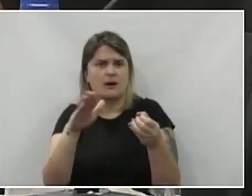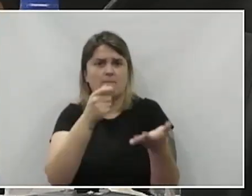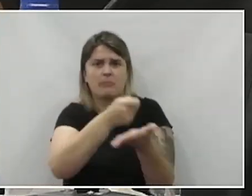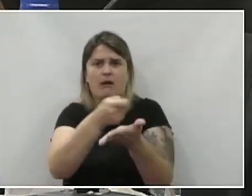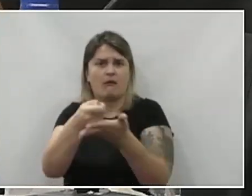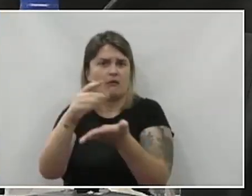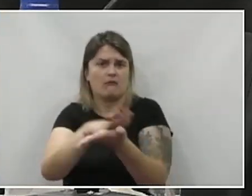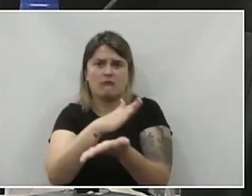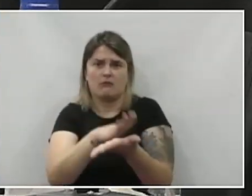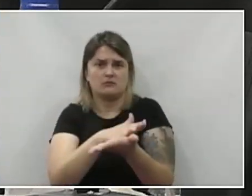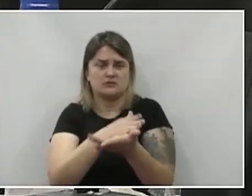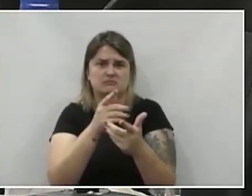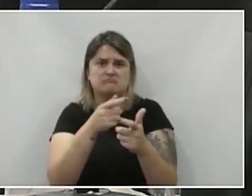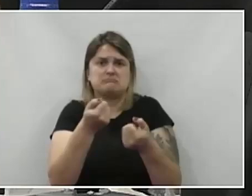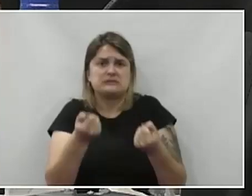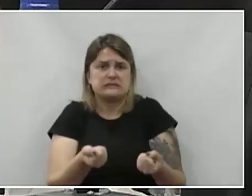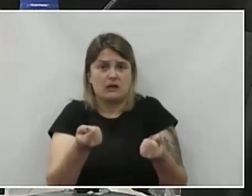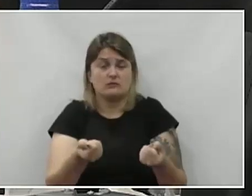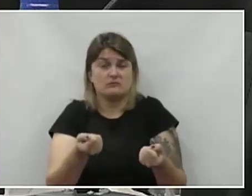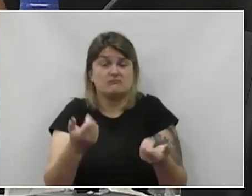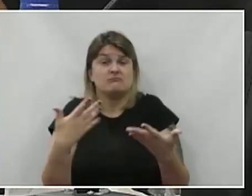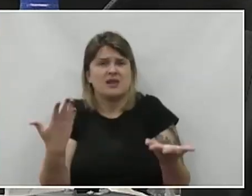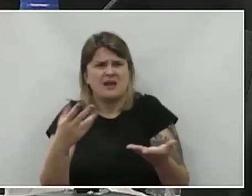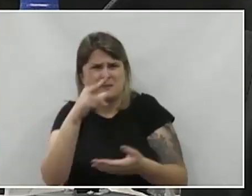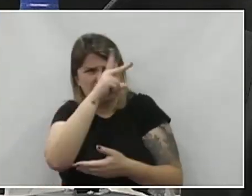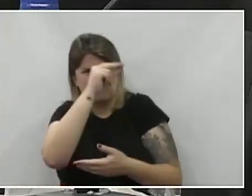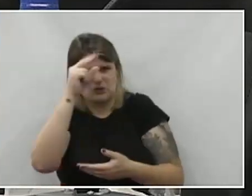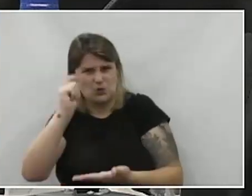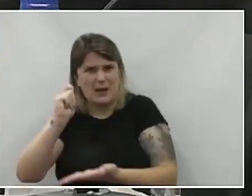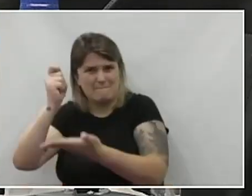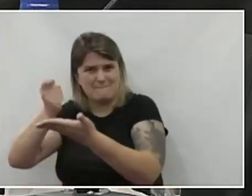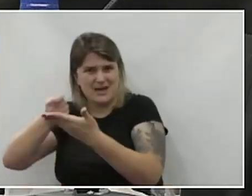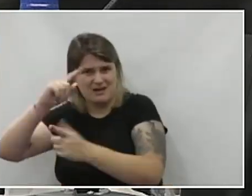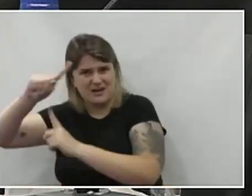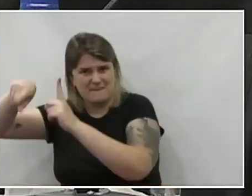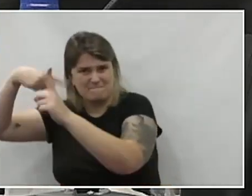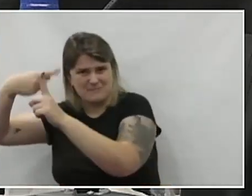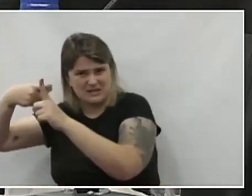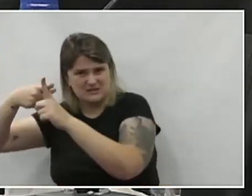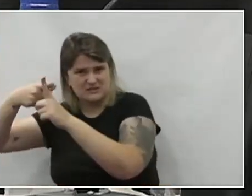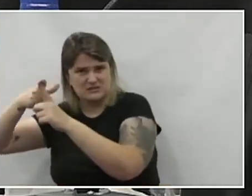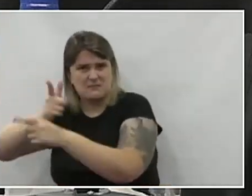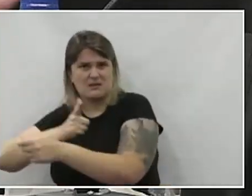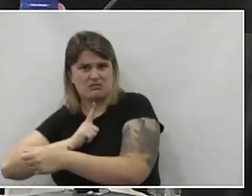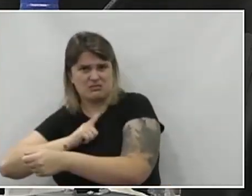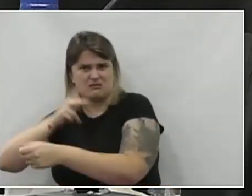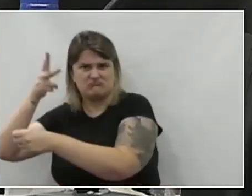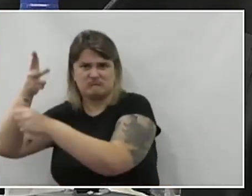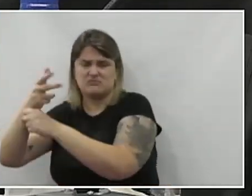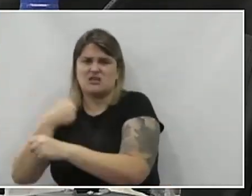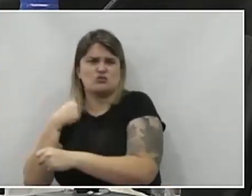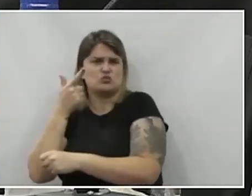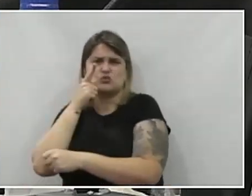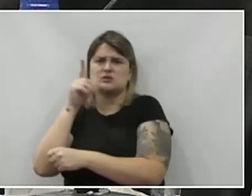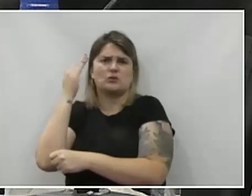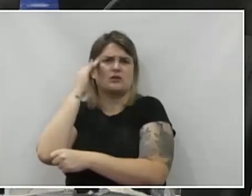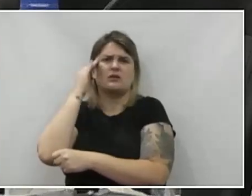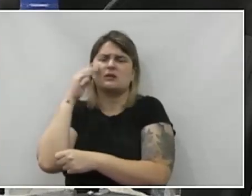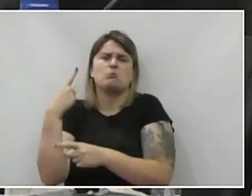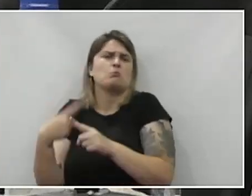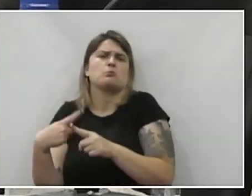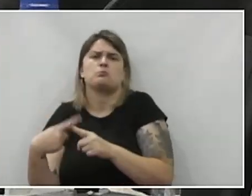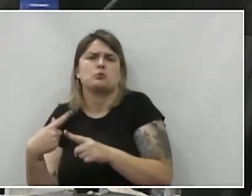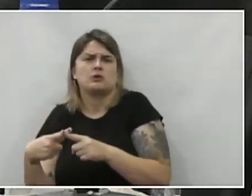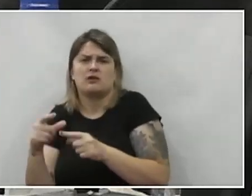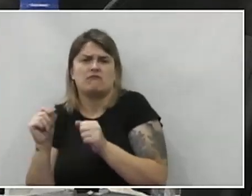coisa para pagar. Agora, além de tudo, a prefeitura está pagando para ter os radars. Então, não consegui entender a troca do